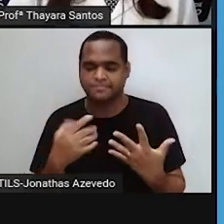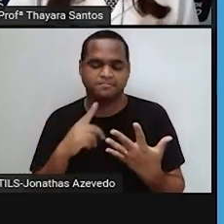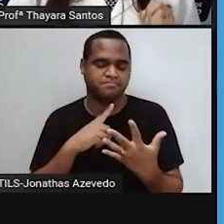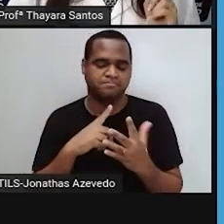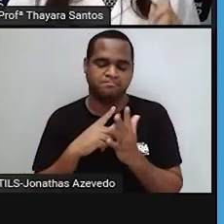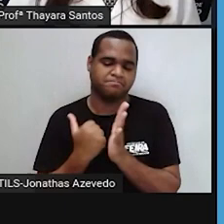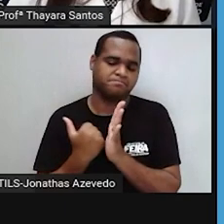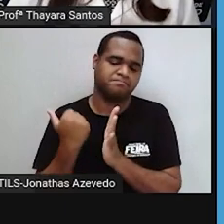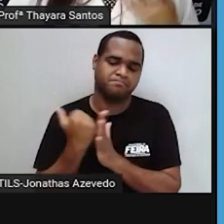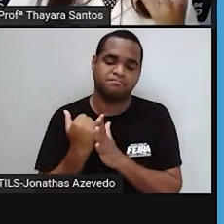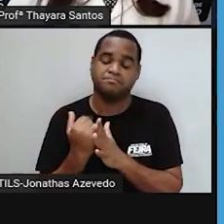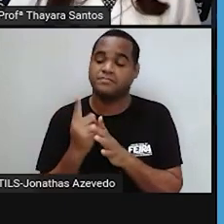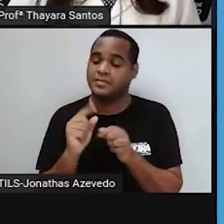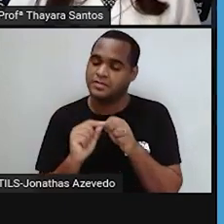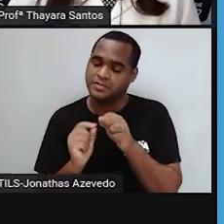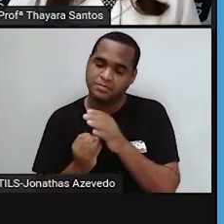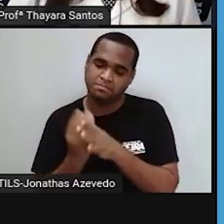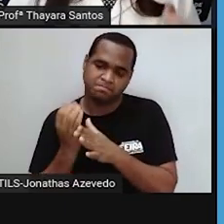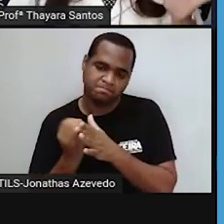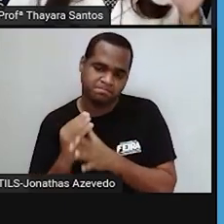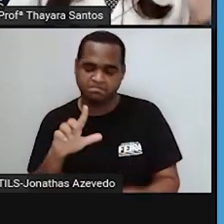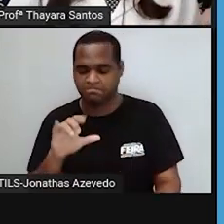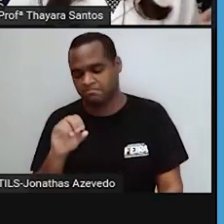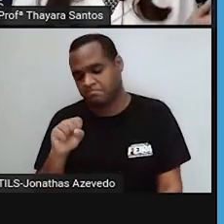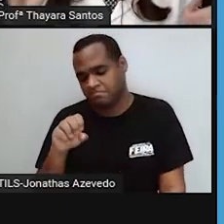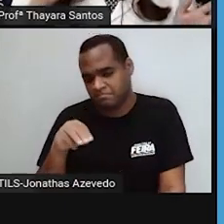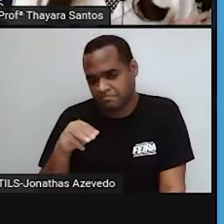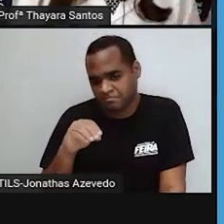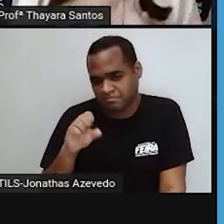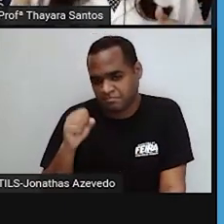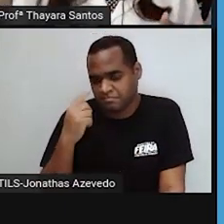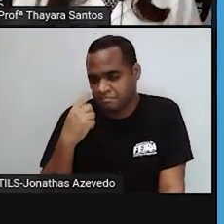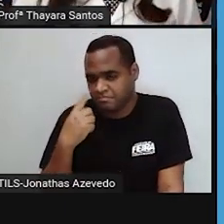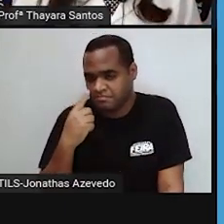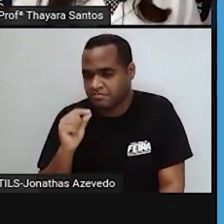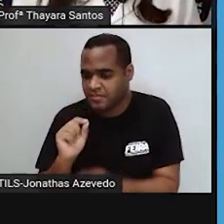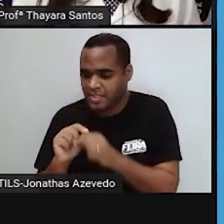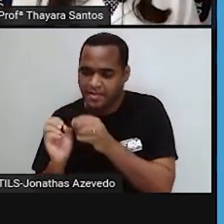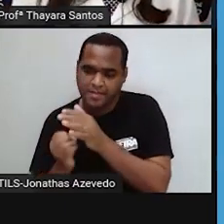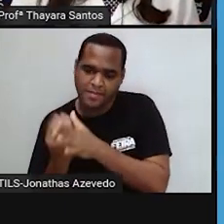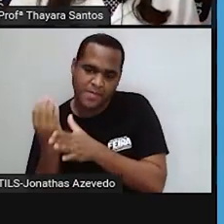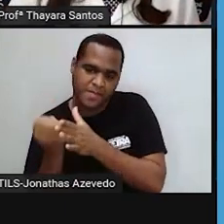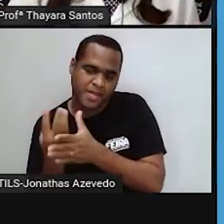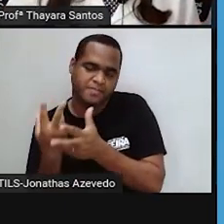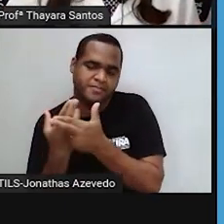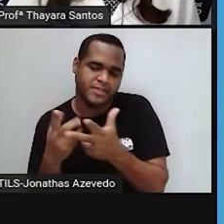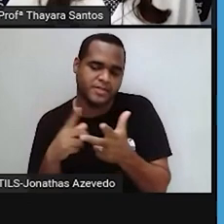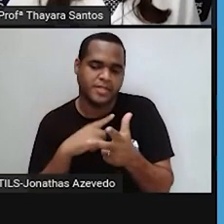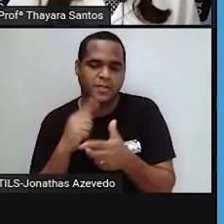golgiense, ele produz os lisossomos. Então, uma organela que produz outra organela.